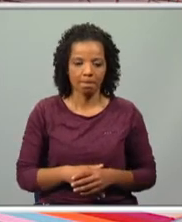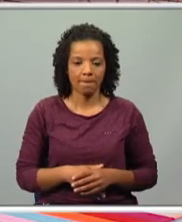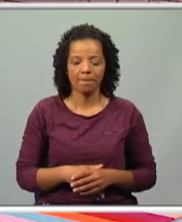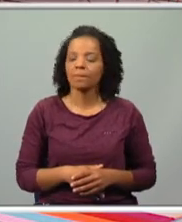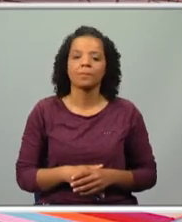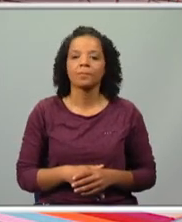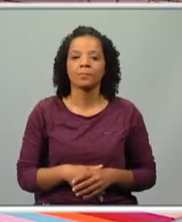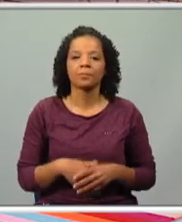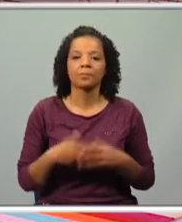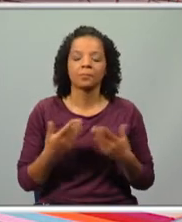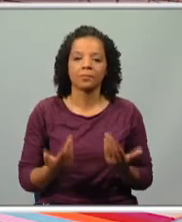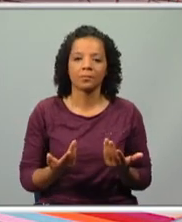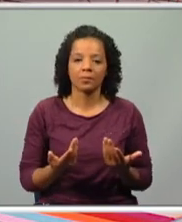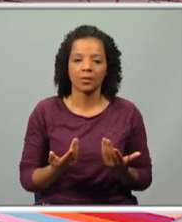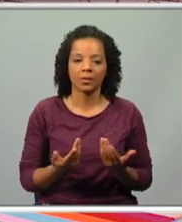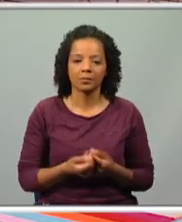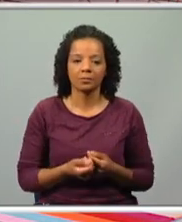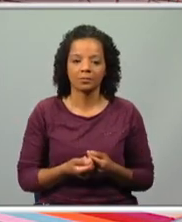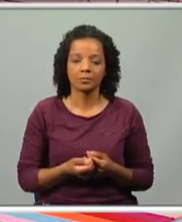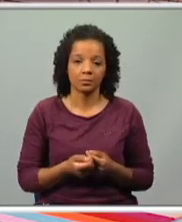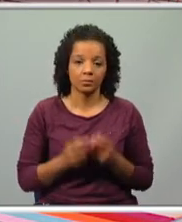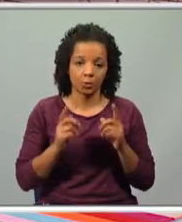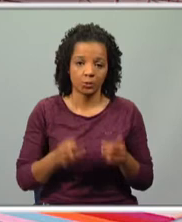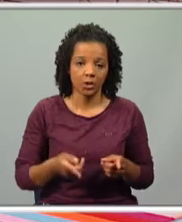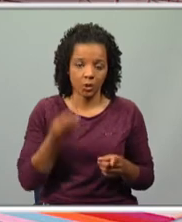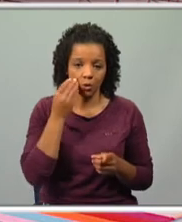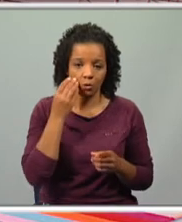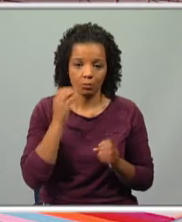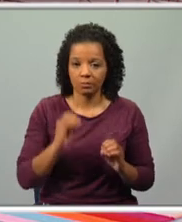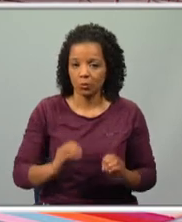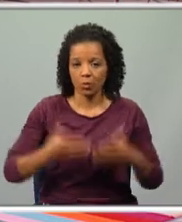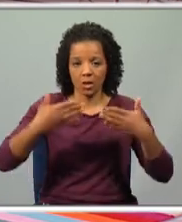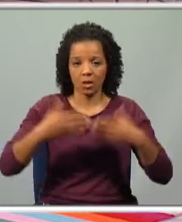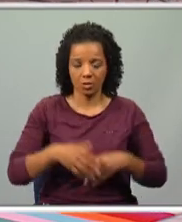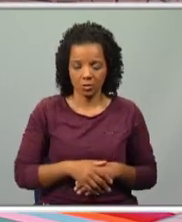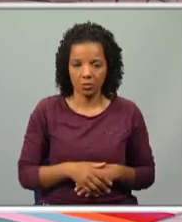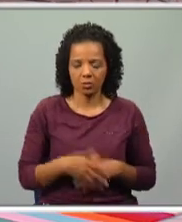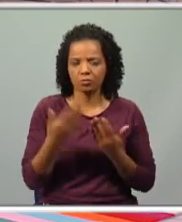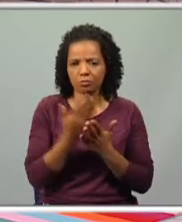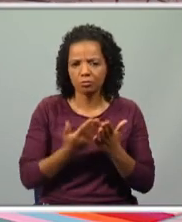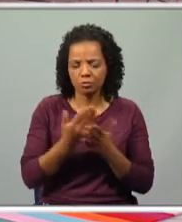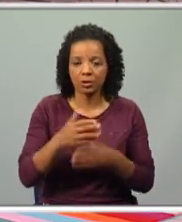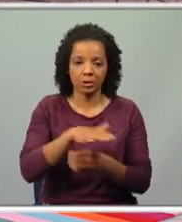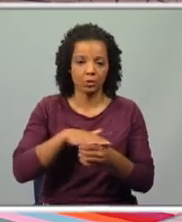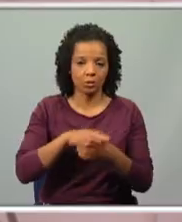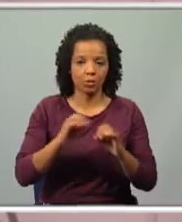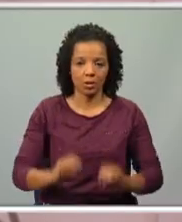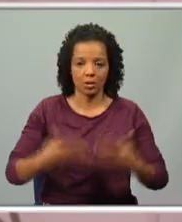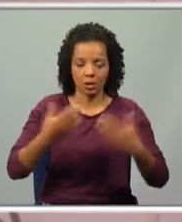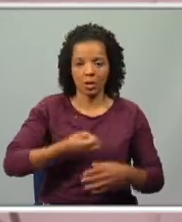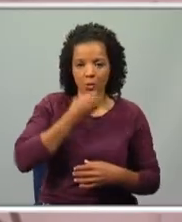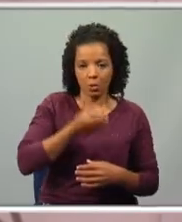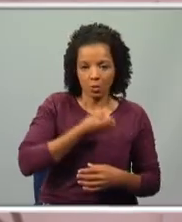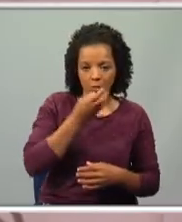dito isto, vamos começar pelo princípio exatamente. Vamos analisar a situação inicial do